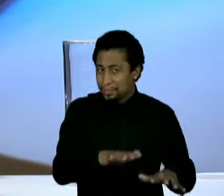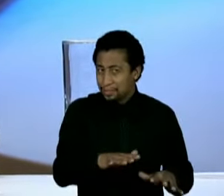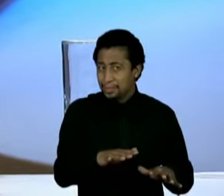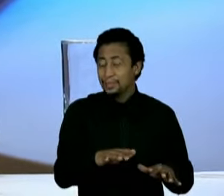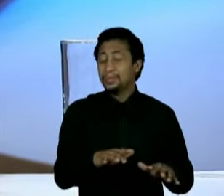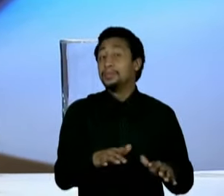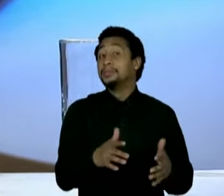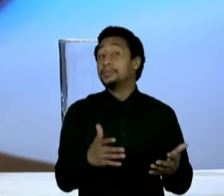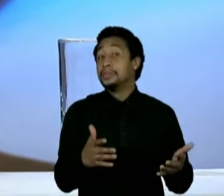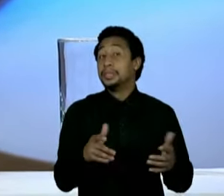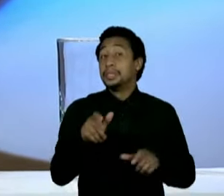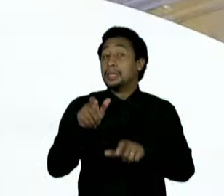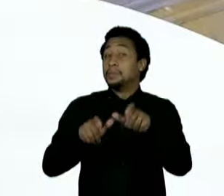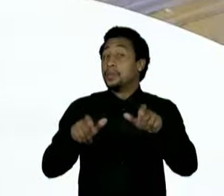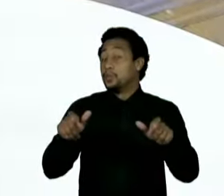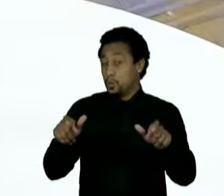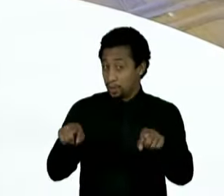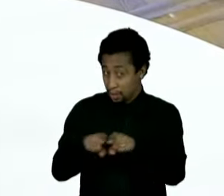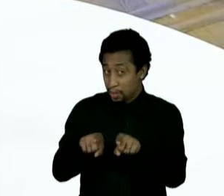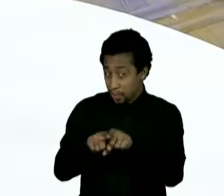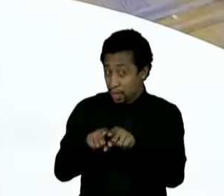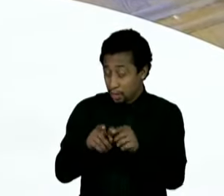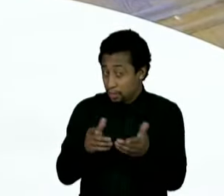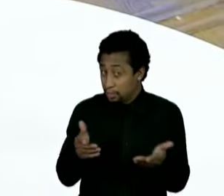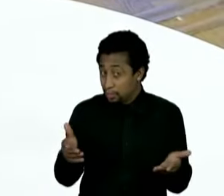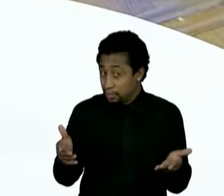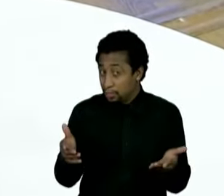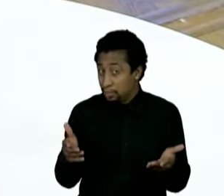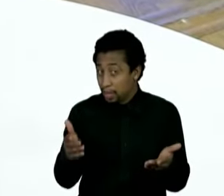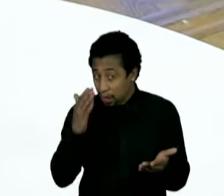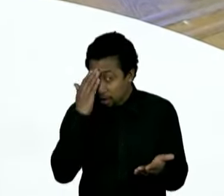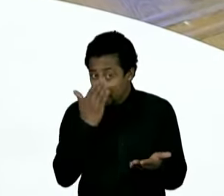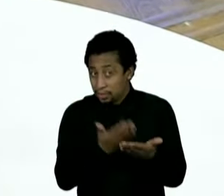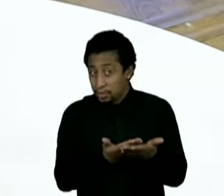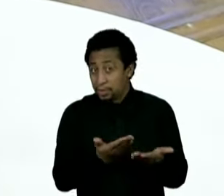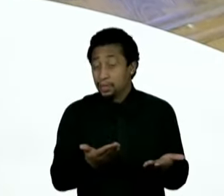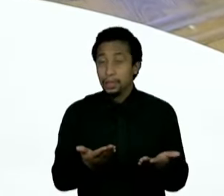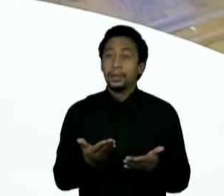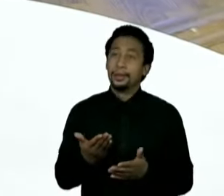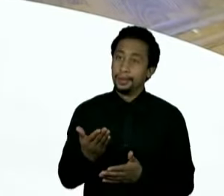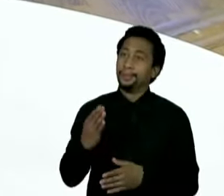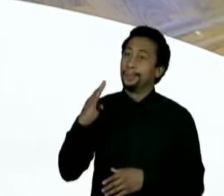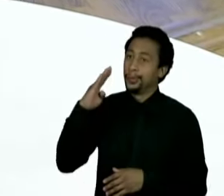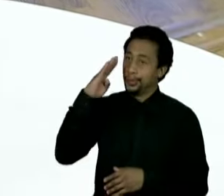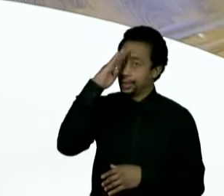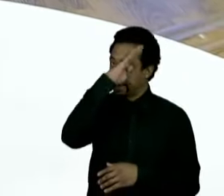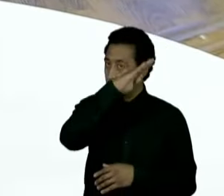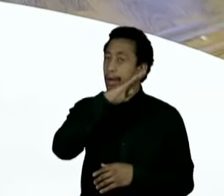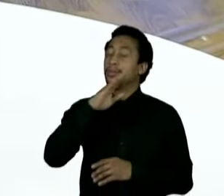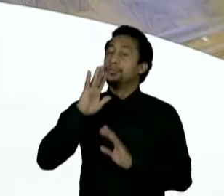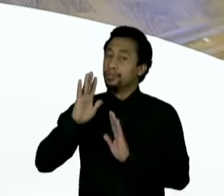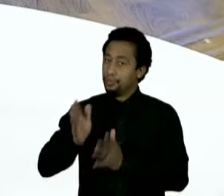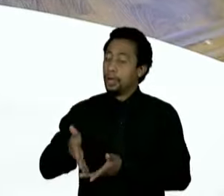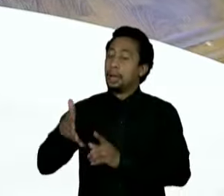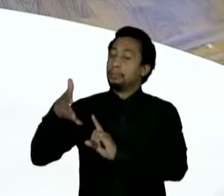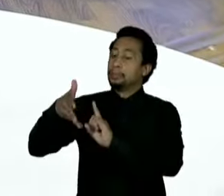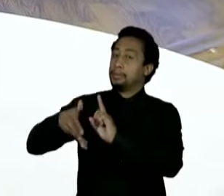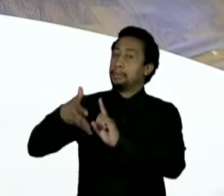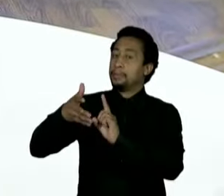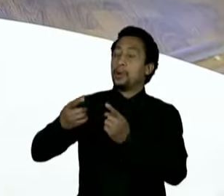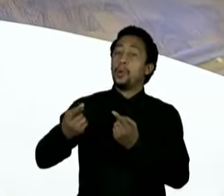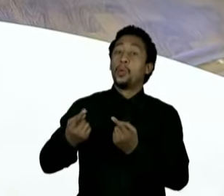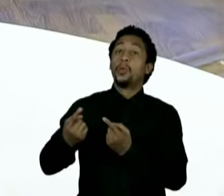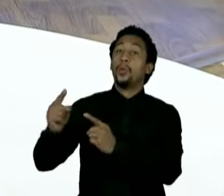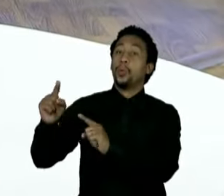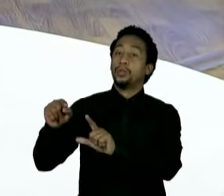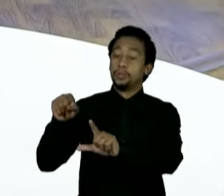aliança acreditam? Várias vezes ele se manifestou contrário ao processo eleitoral do formato que nós temos, que é uma